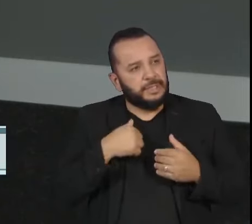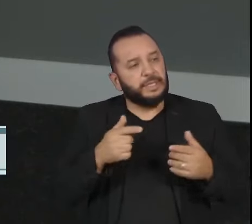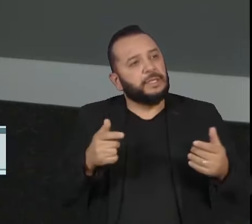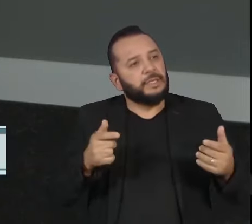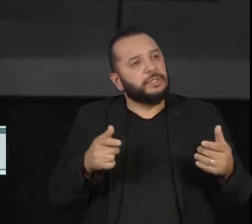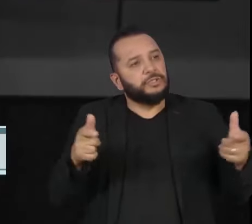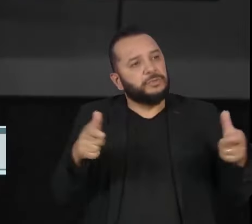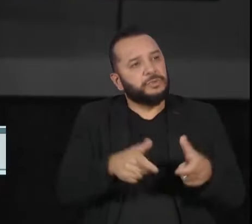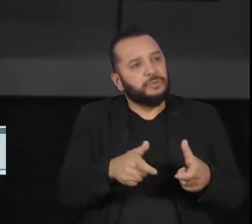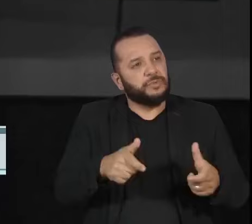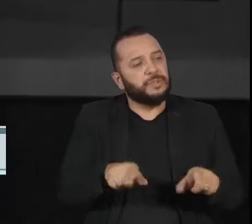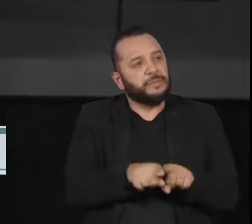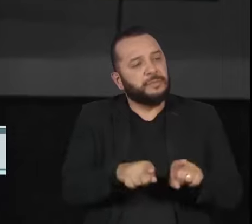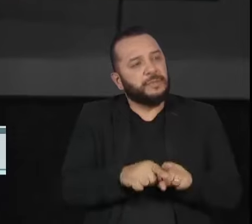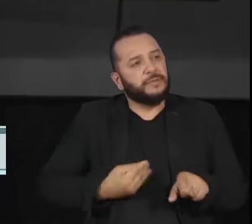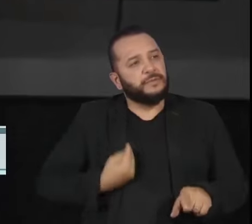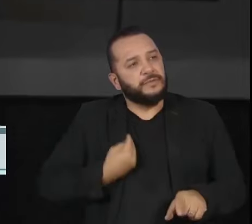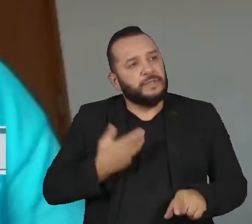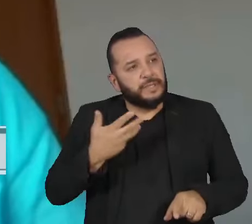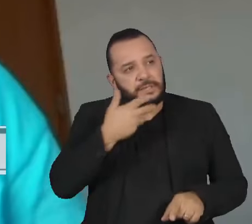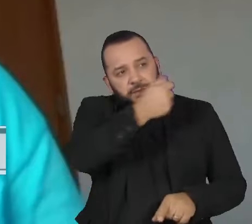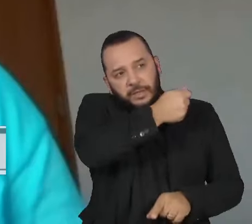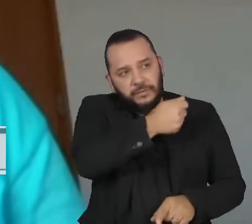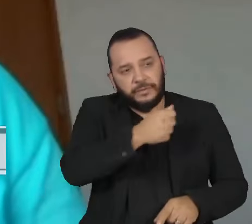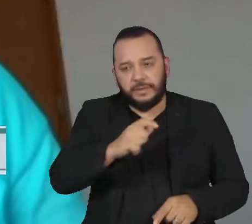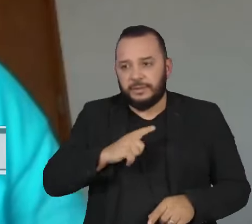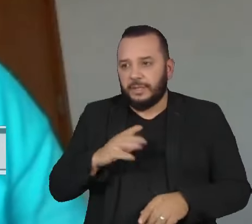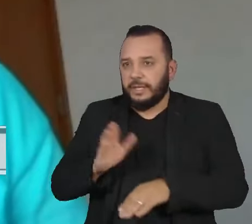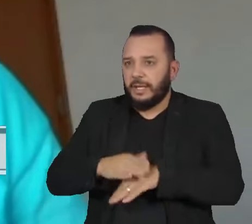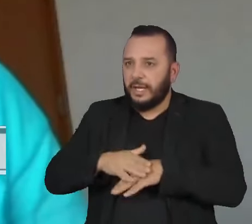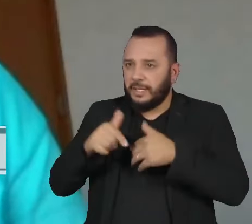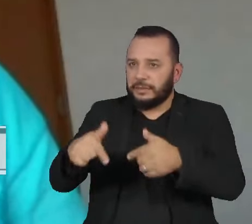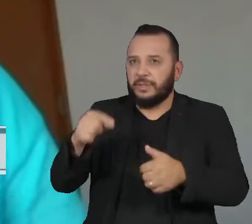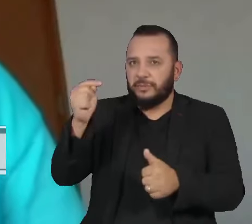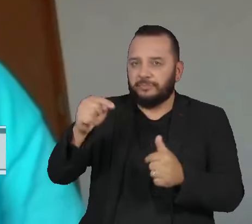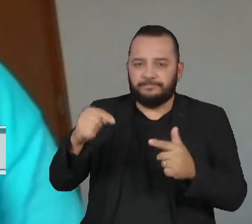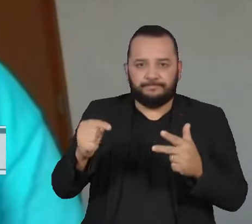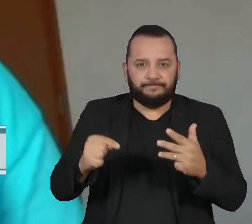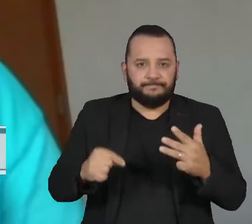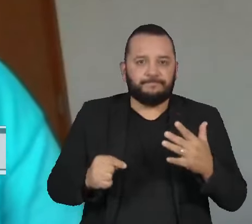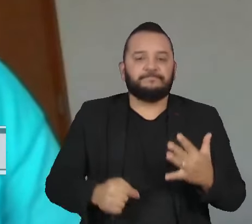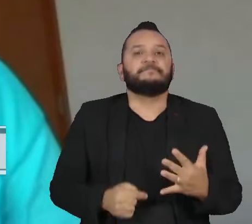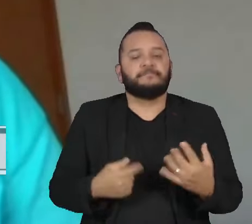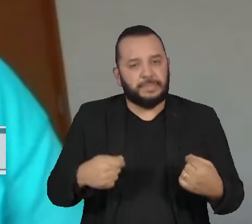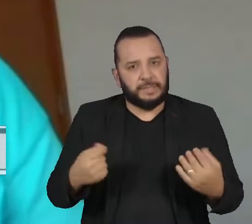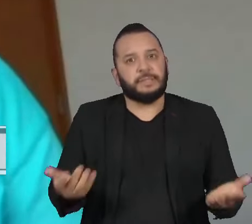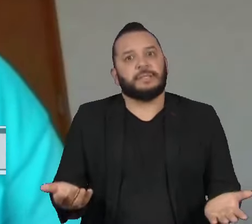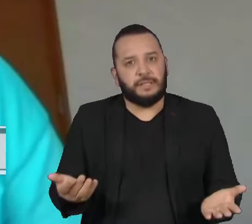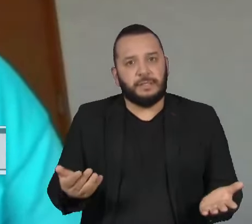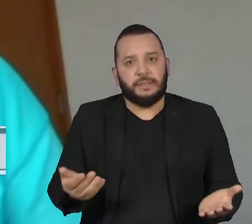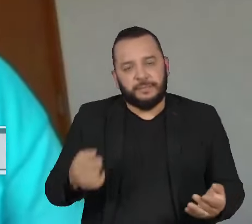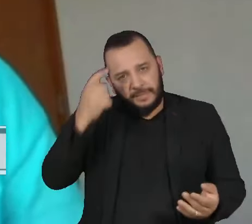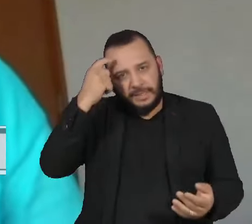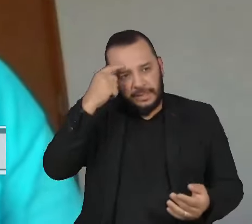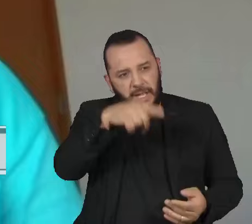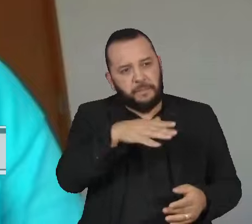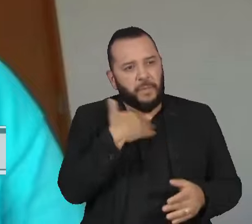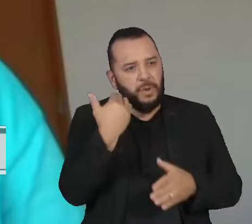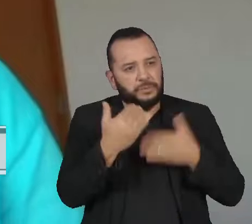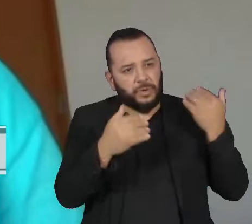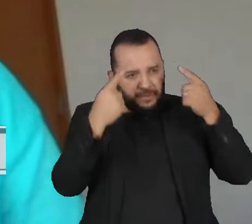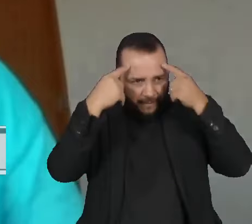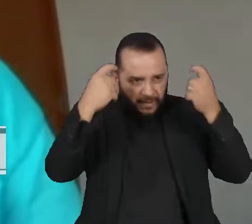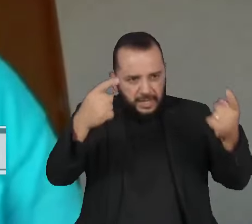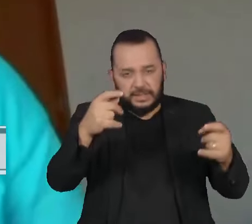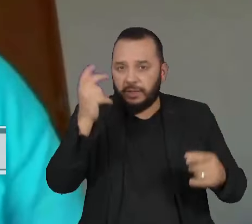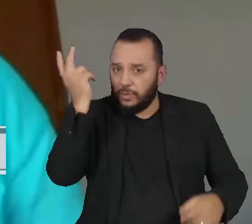sejam preservadas? Tem um conjunto de medidas que precisam ser adotadas e que passa, primeiro, justamente por a gente não normalizar esse tipo de violência.